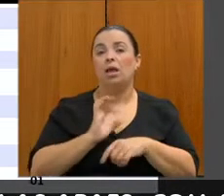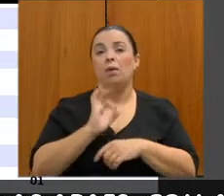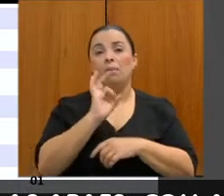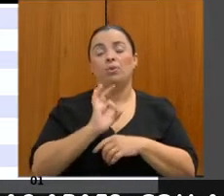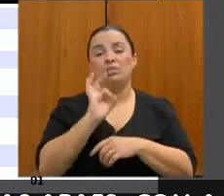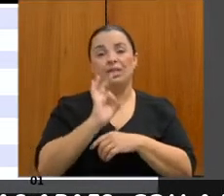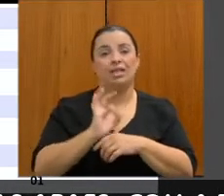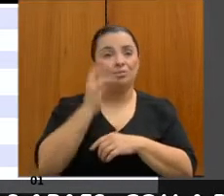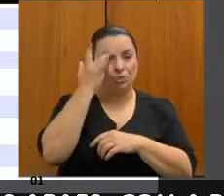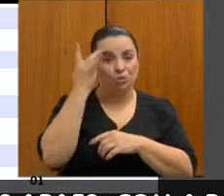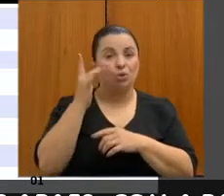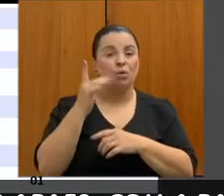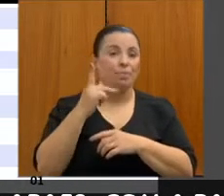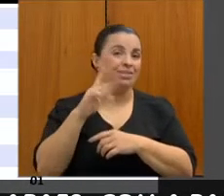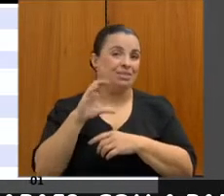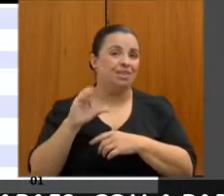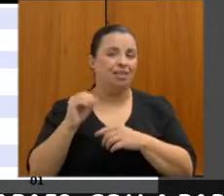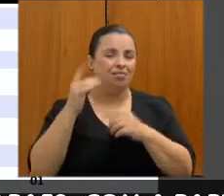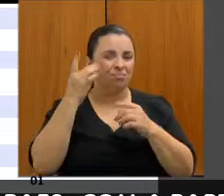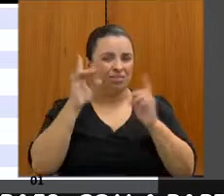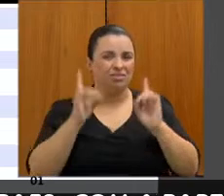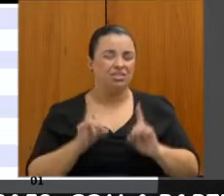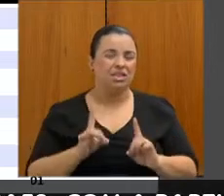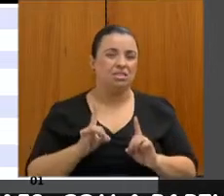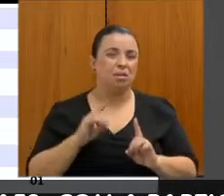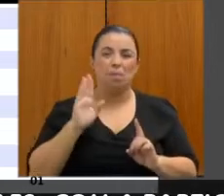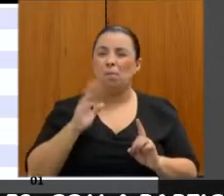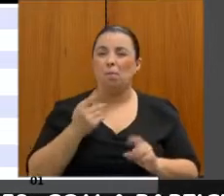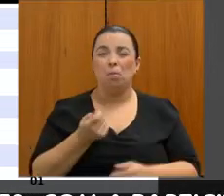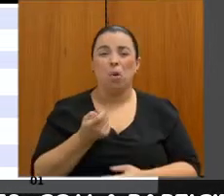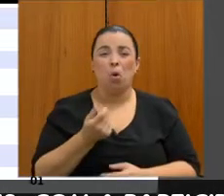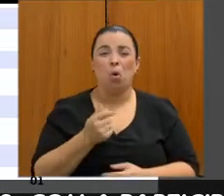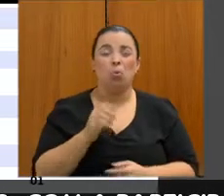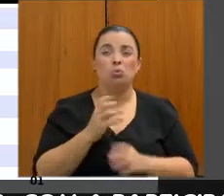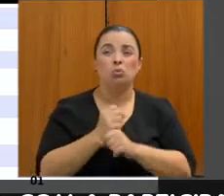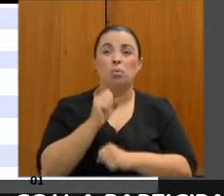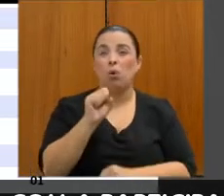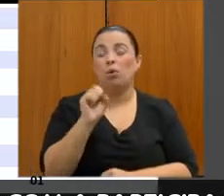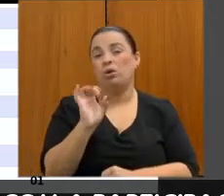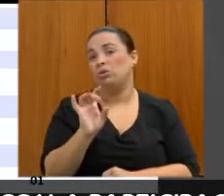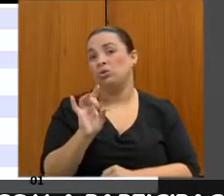pessoas com deficiência participantes, no caso, são apenas oito, dentro de